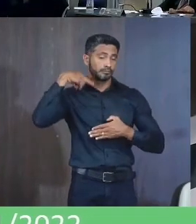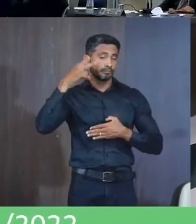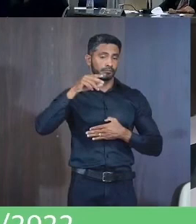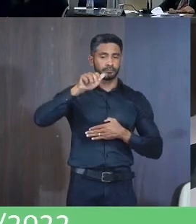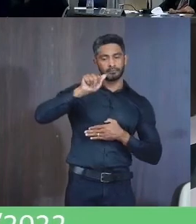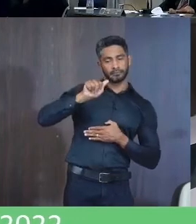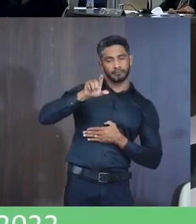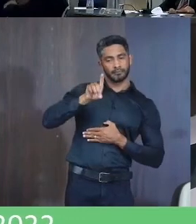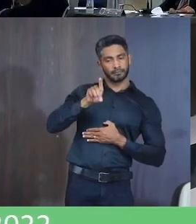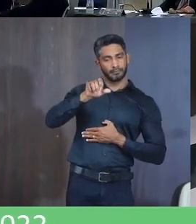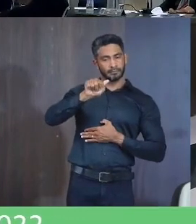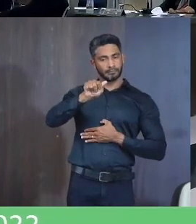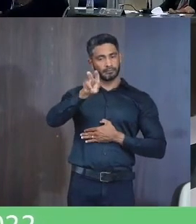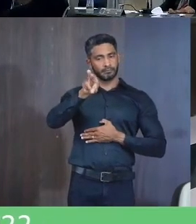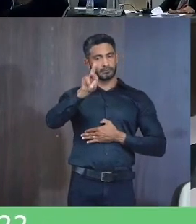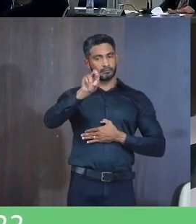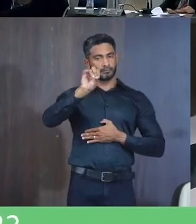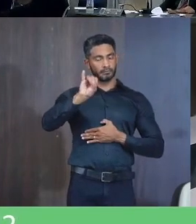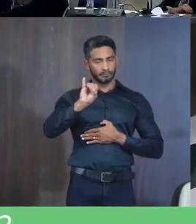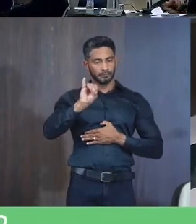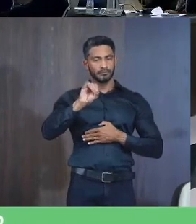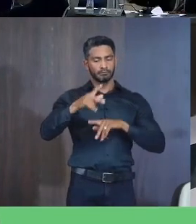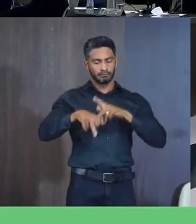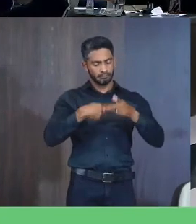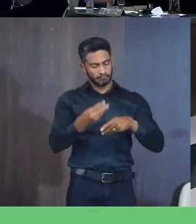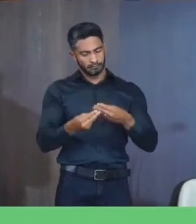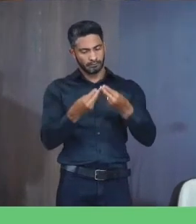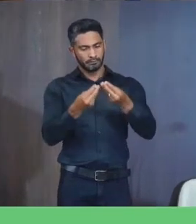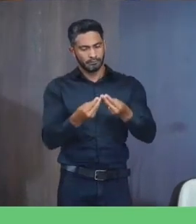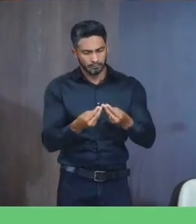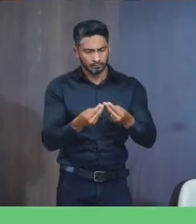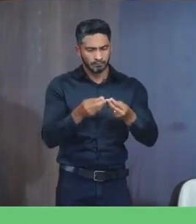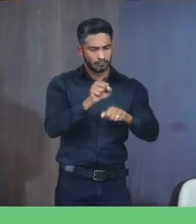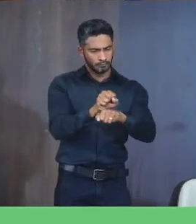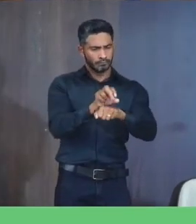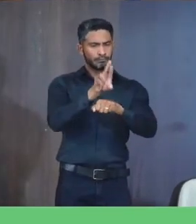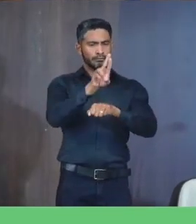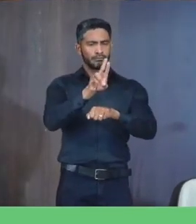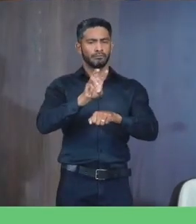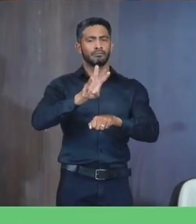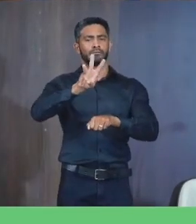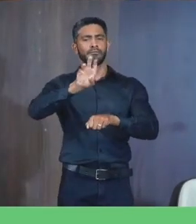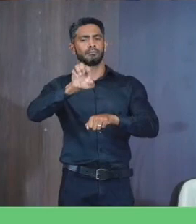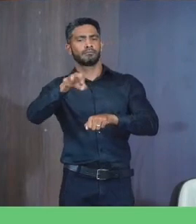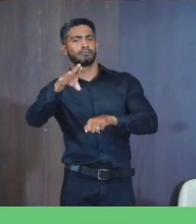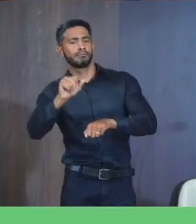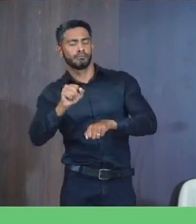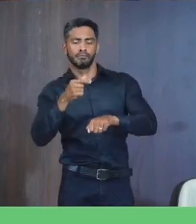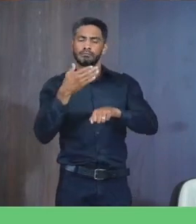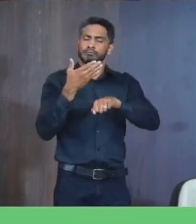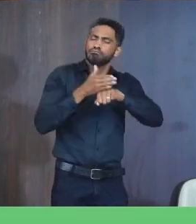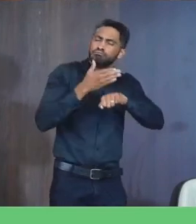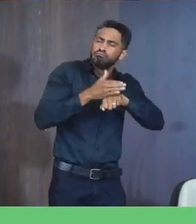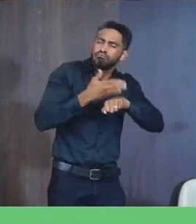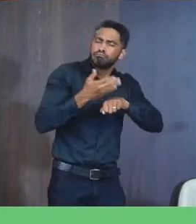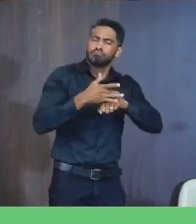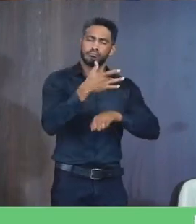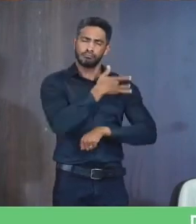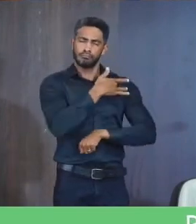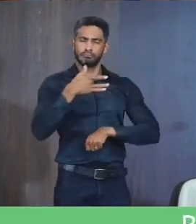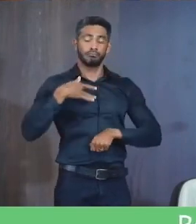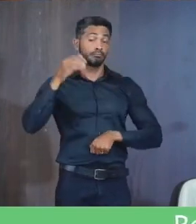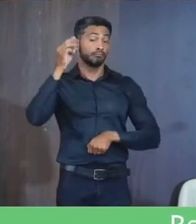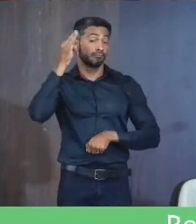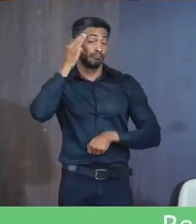Adauri Soares Cordeiro Institui O prêmio Doutor Wellington Campos De boas práticas Em saúde mental E da outras providências